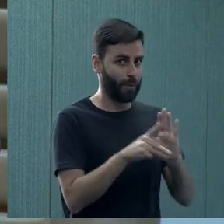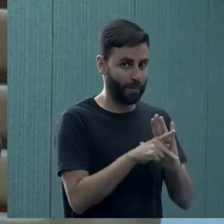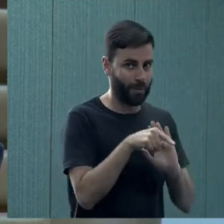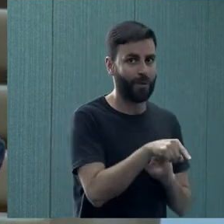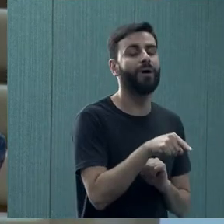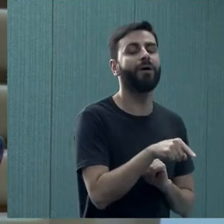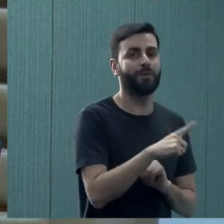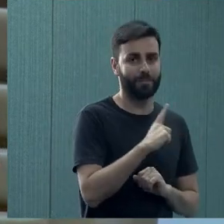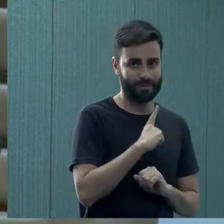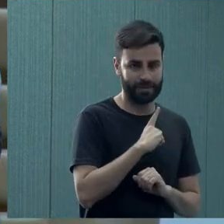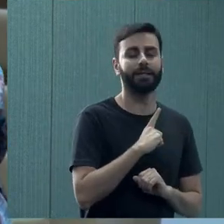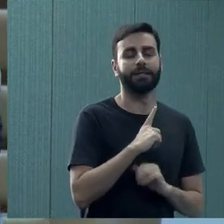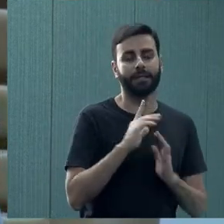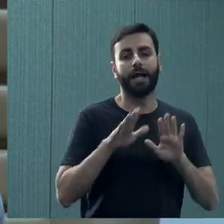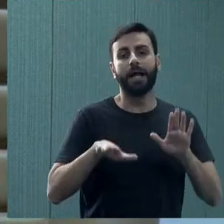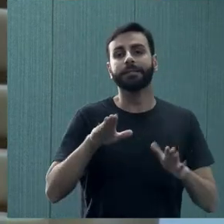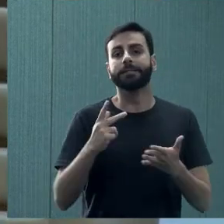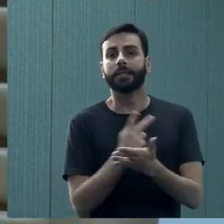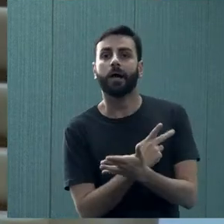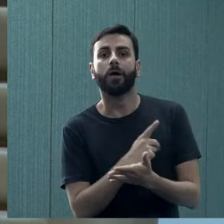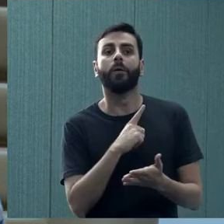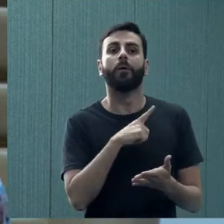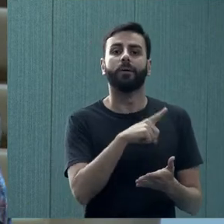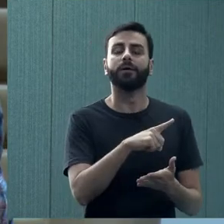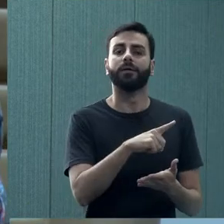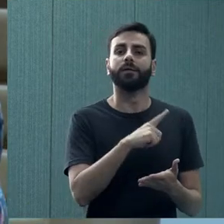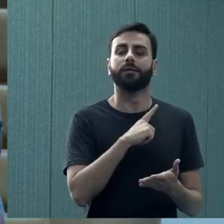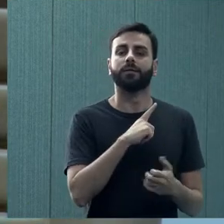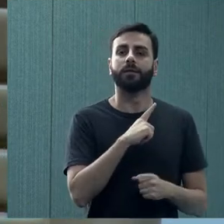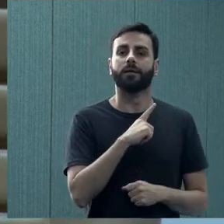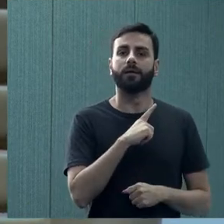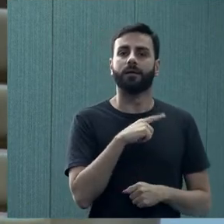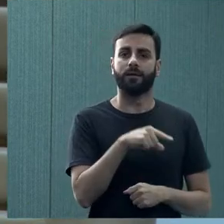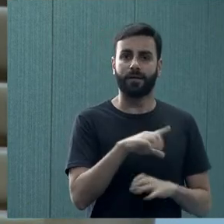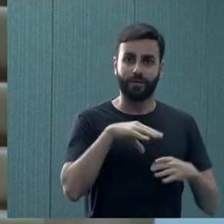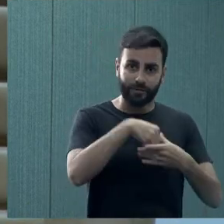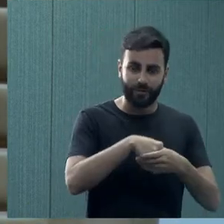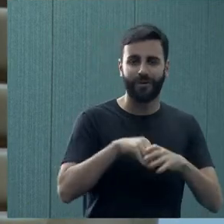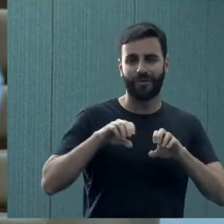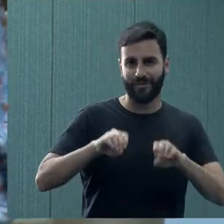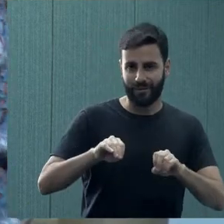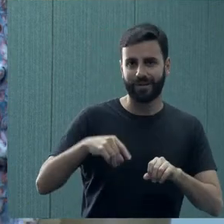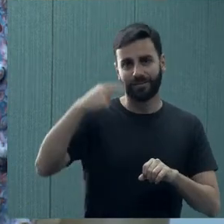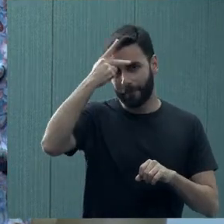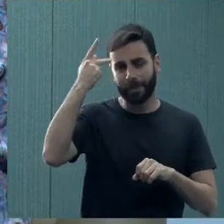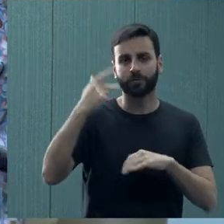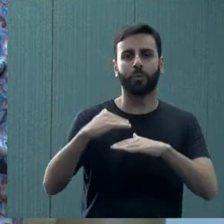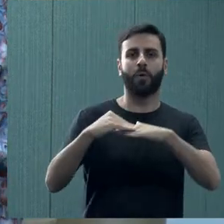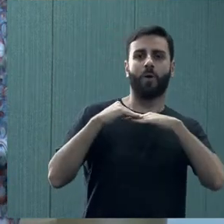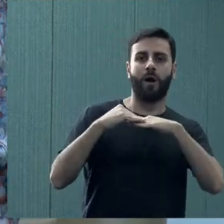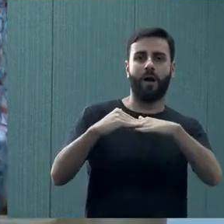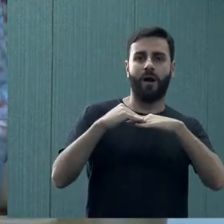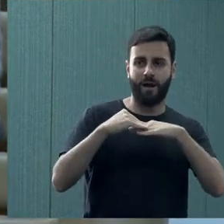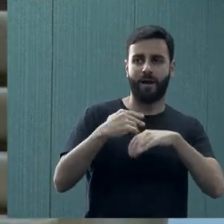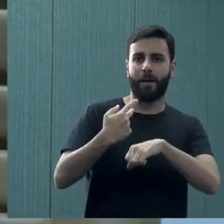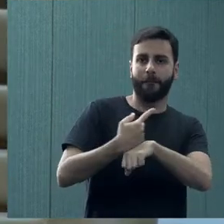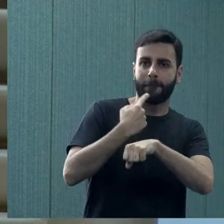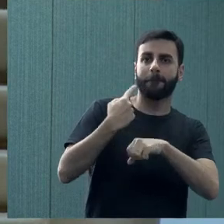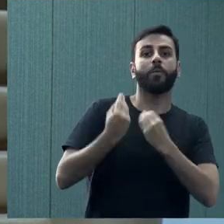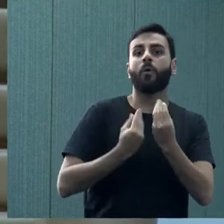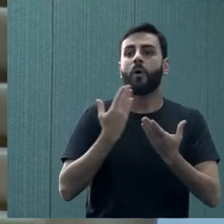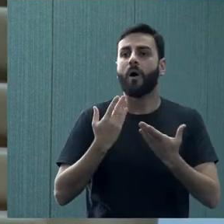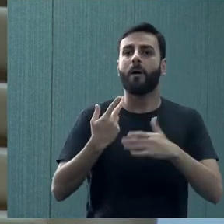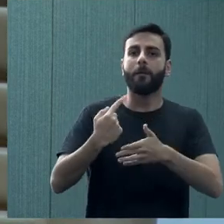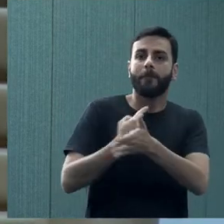absorver tudo. Então, acaba que, como a gente faz esse trabalho que é educacional, as pessoas nos buscam, porque falam, mas vocês